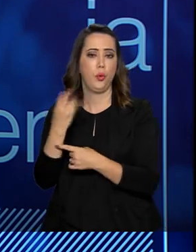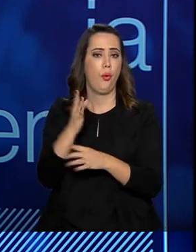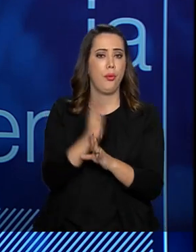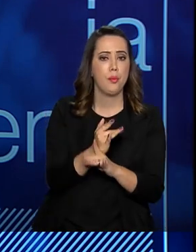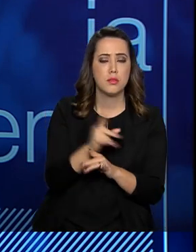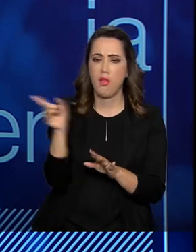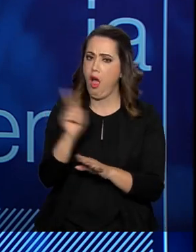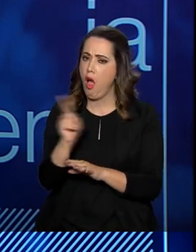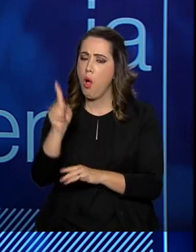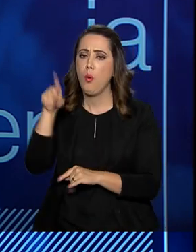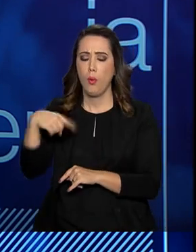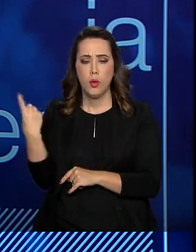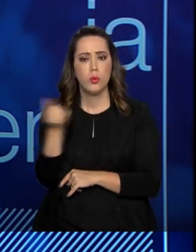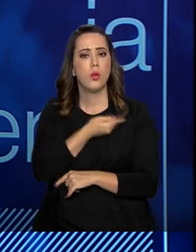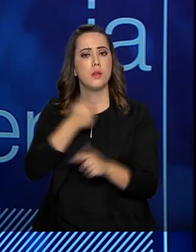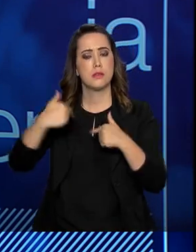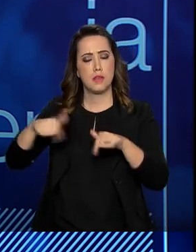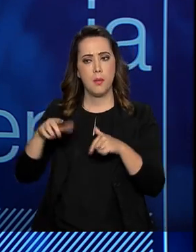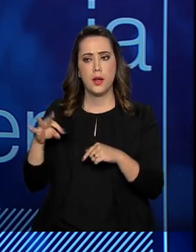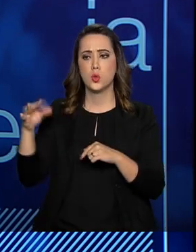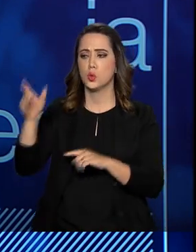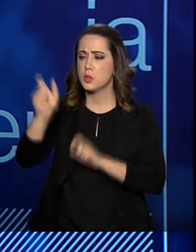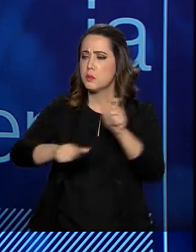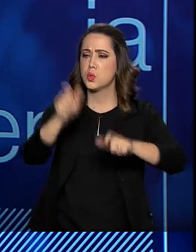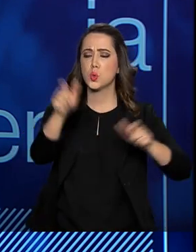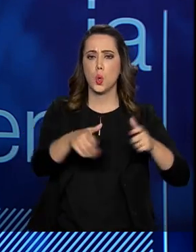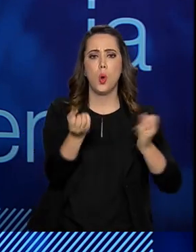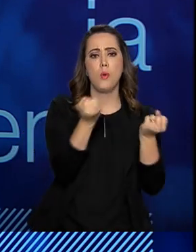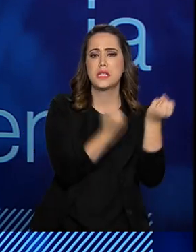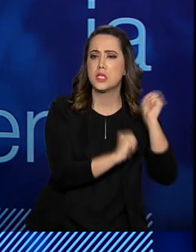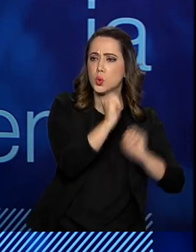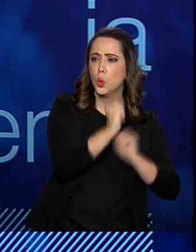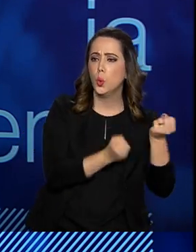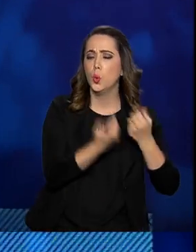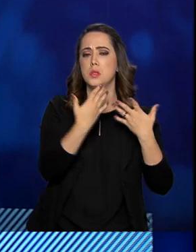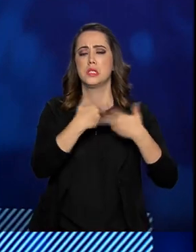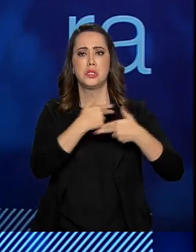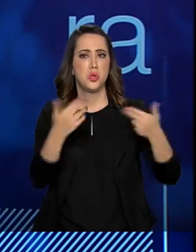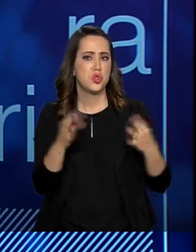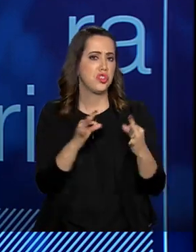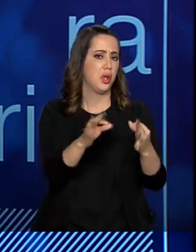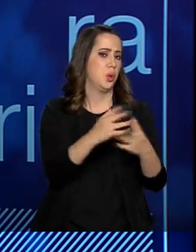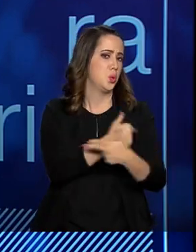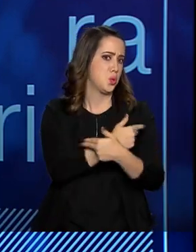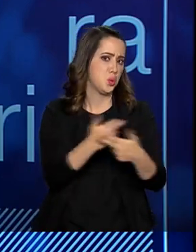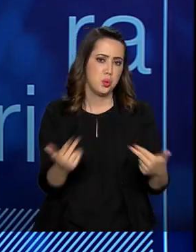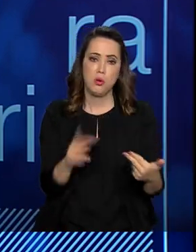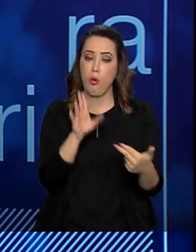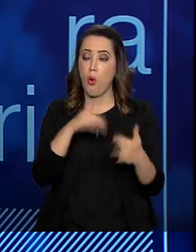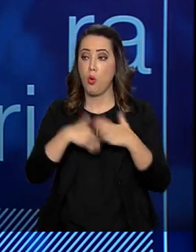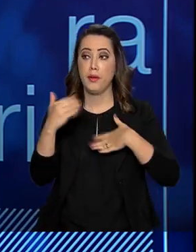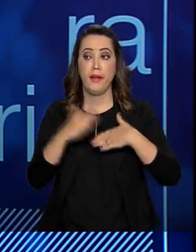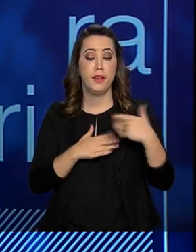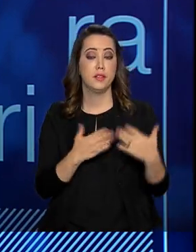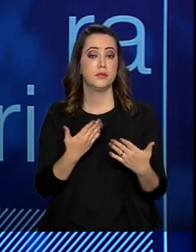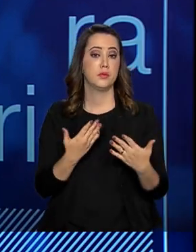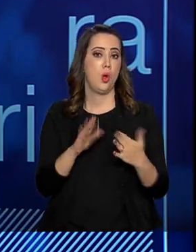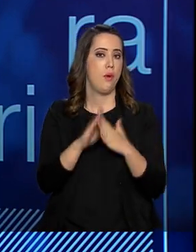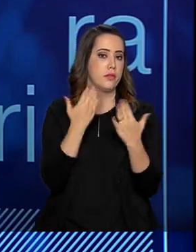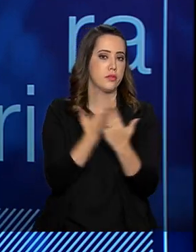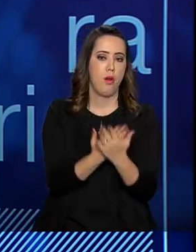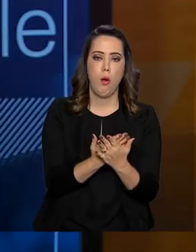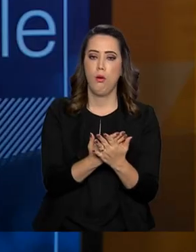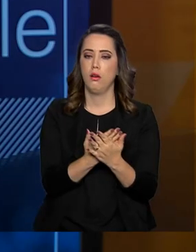do cidadão e também das indústrias, seja ela de tecnologia, seja das